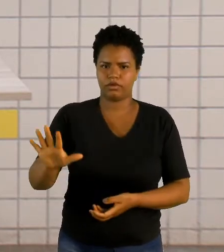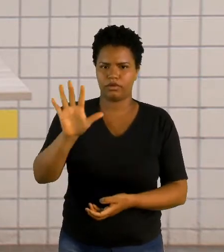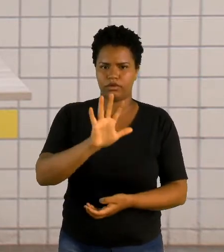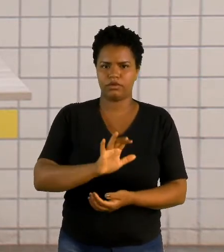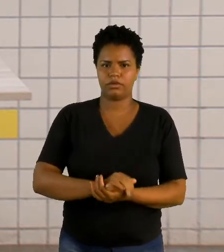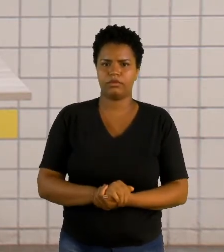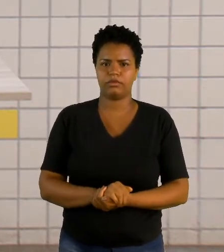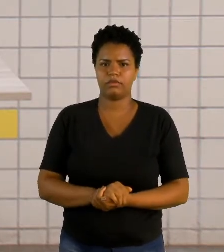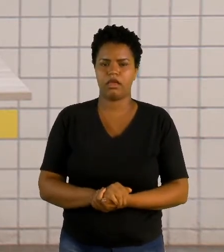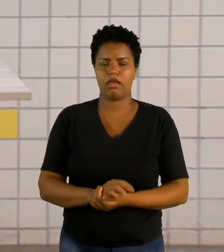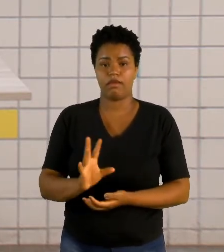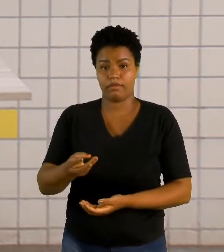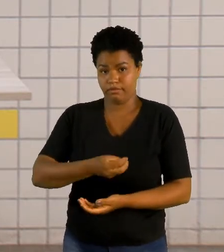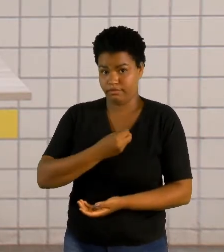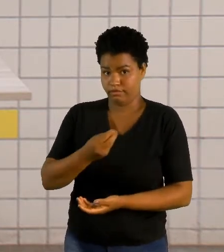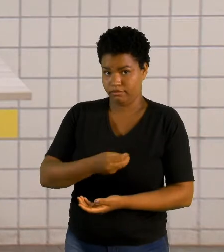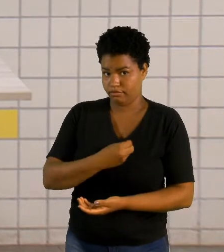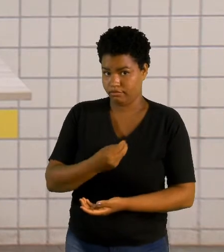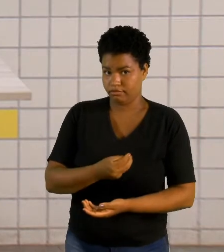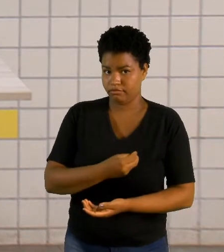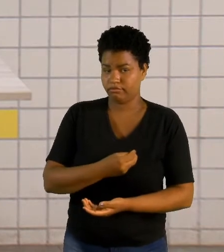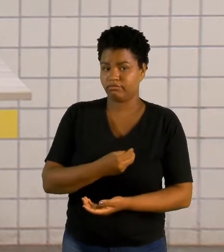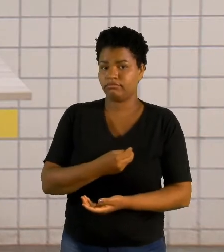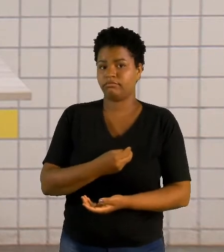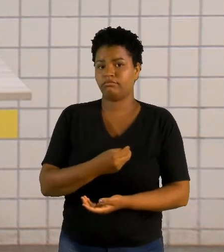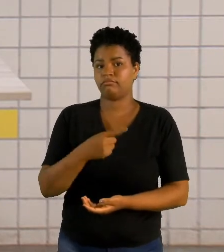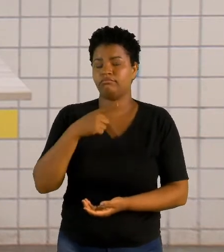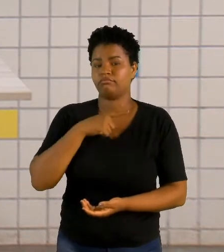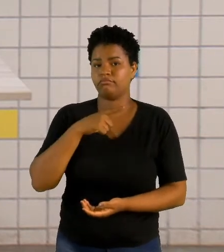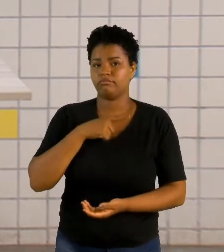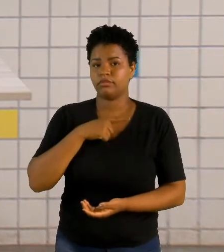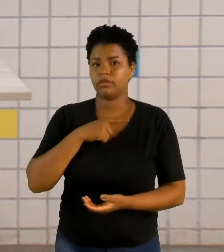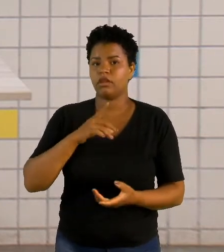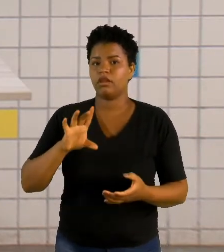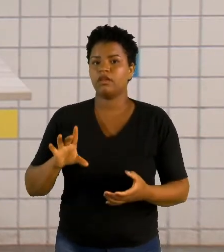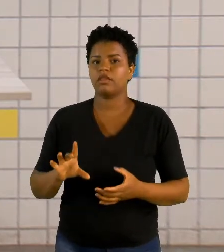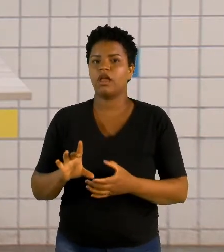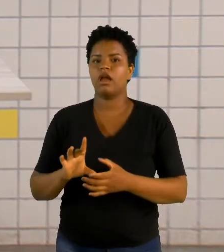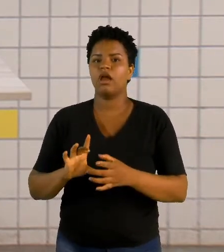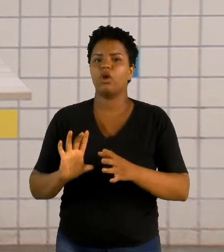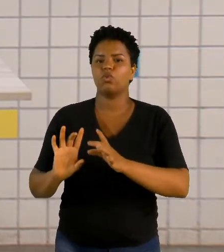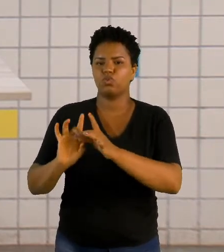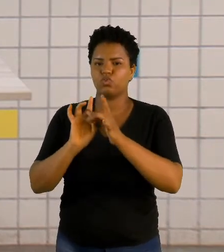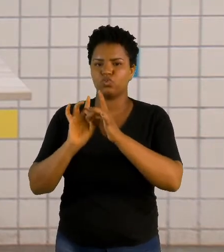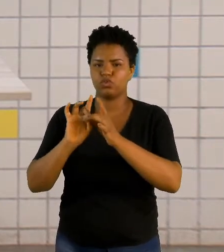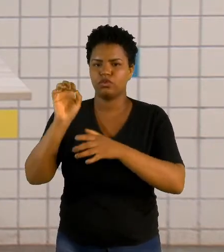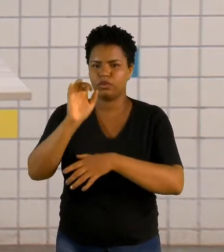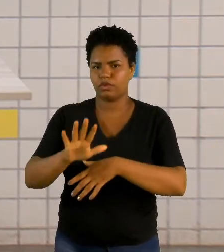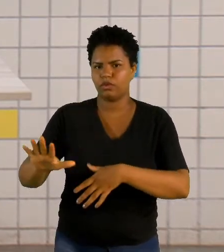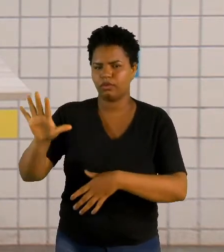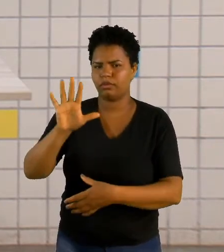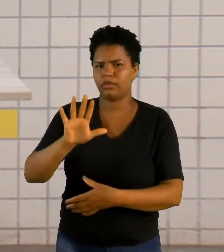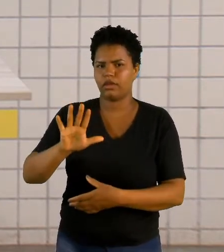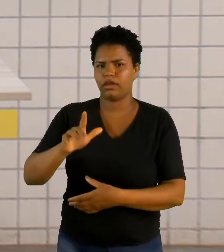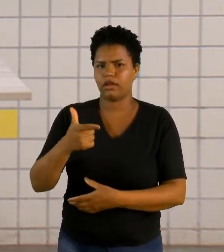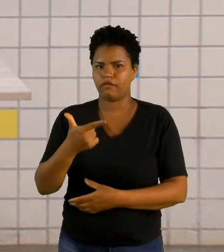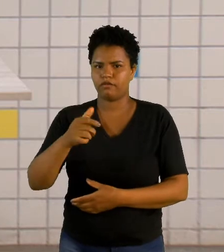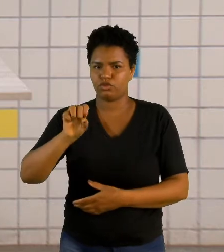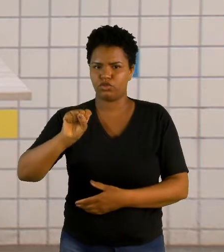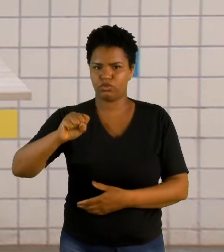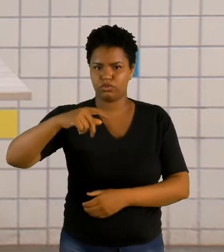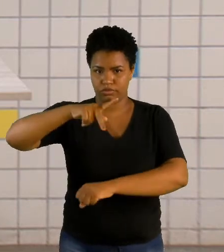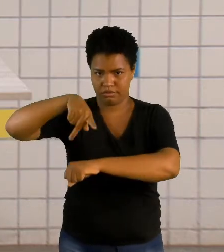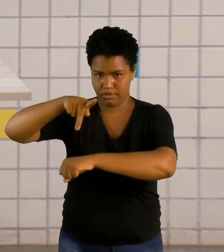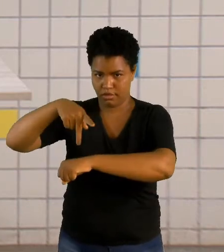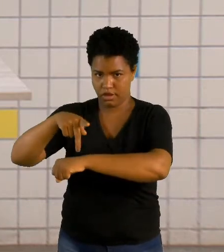a presença e a existência da União Europeia. O que é a União Europeia? É a União de 28 países